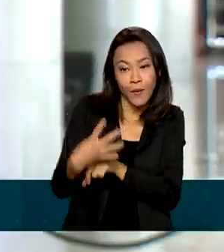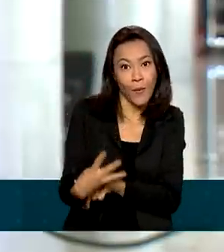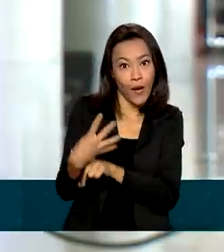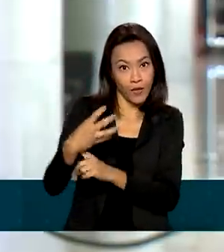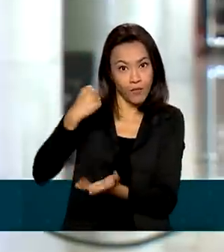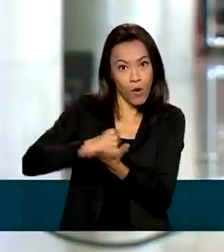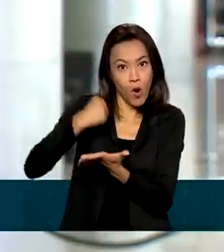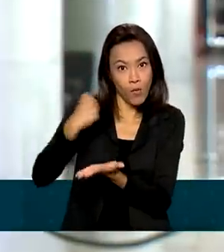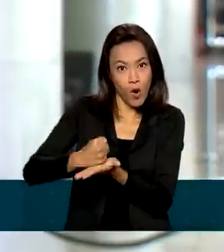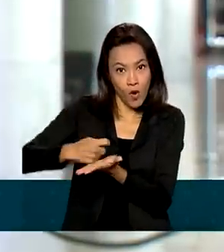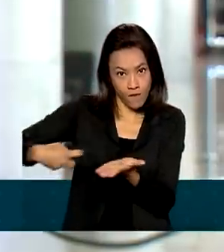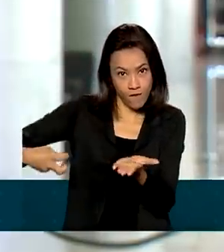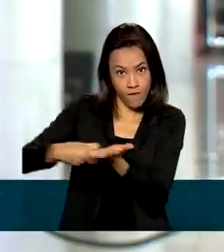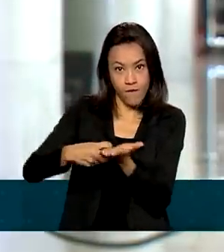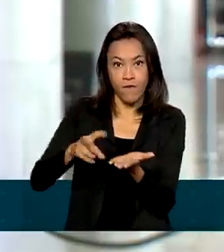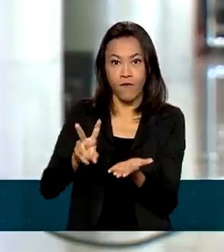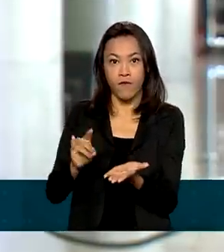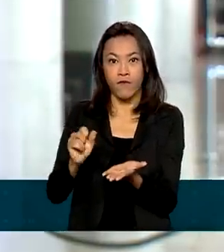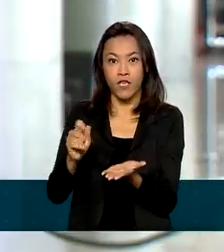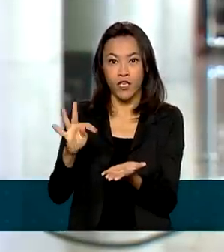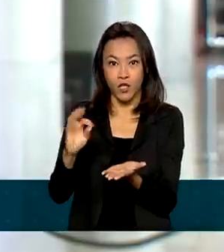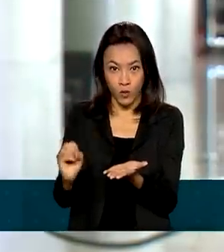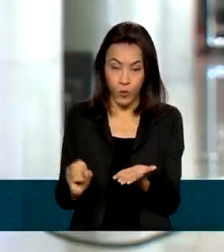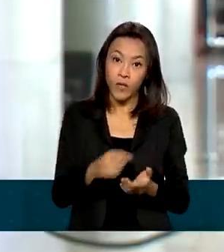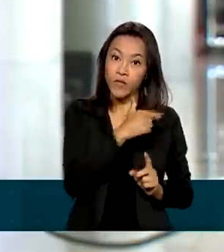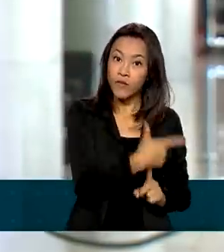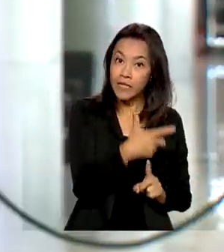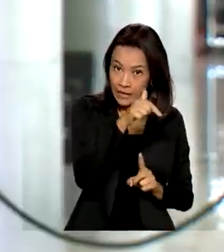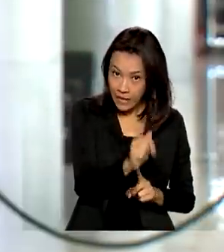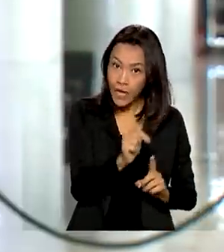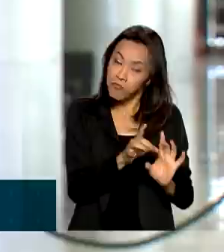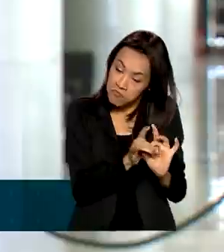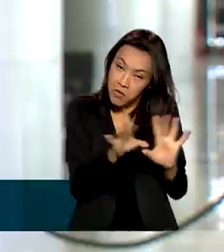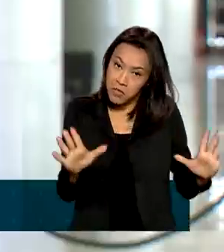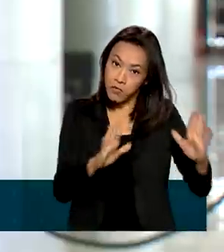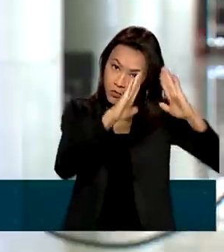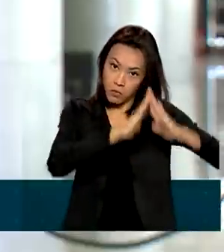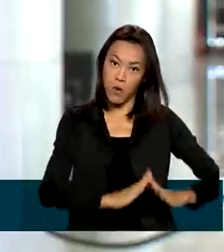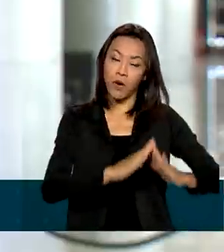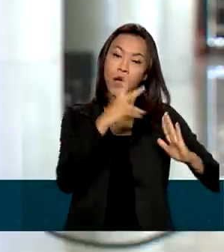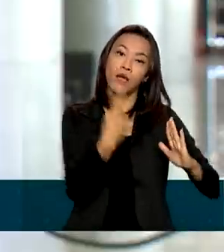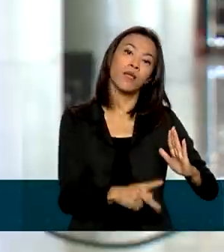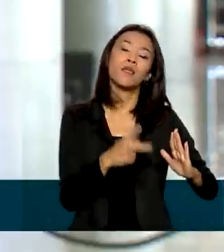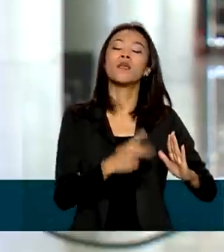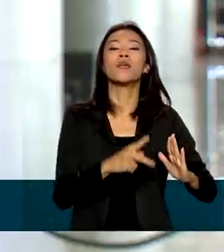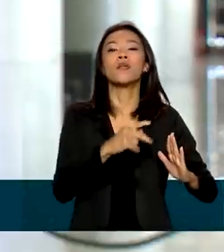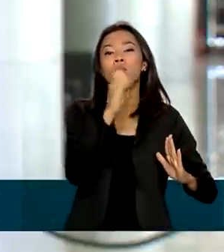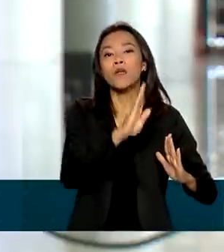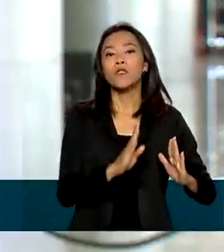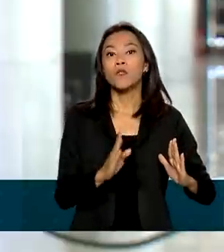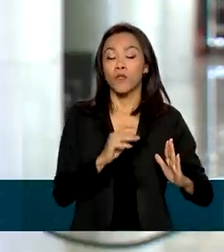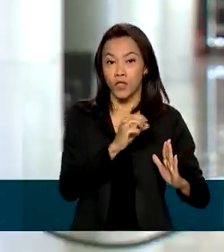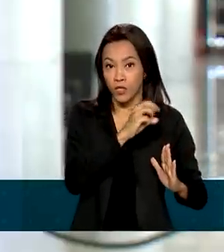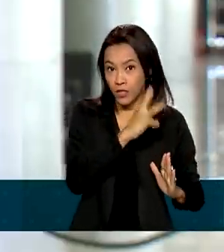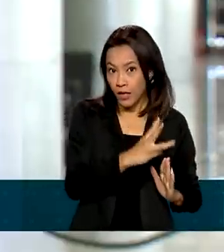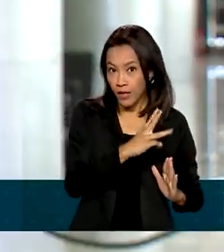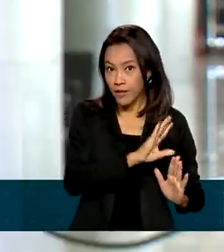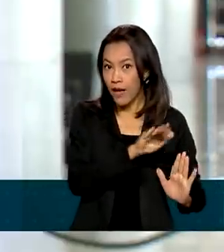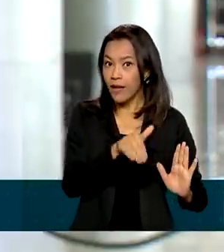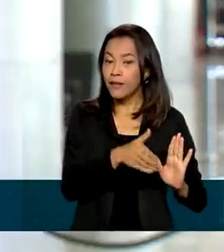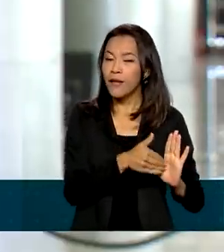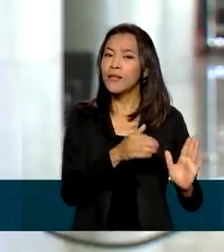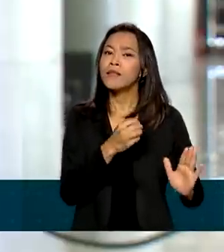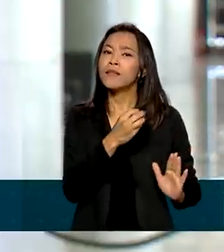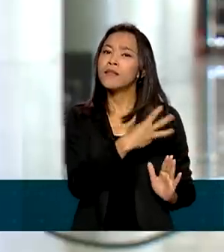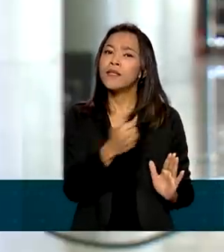27 autorizações de residência humanitária a ucranianos no período de 3 a 31 de março, segundo o